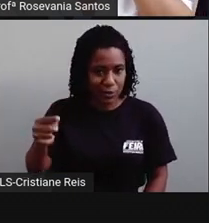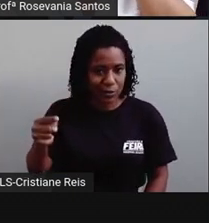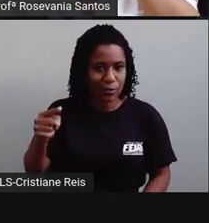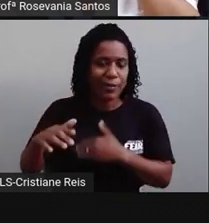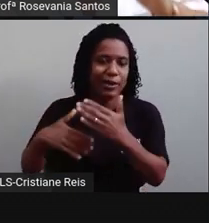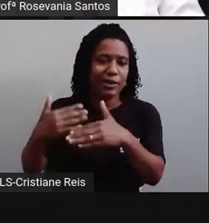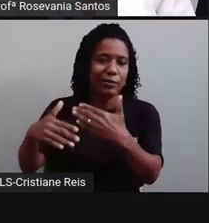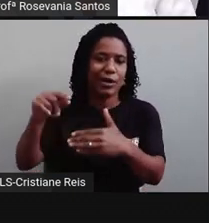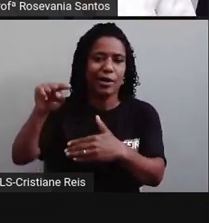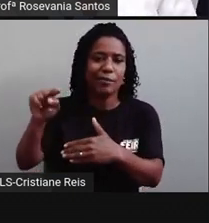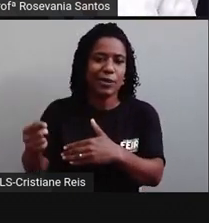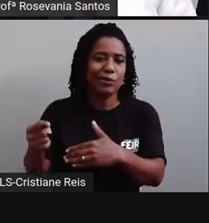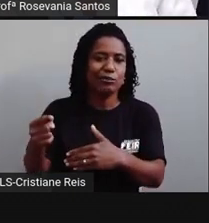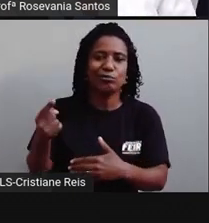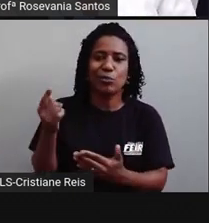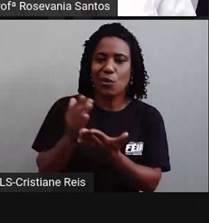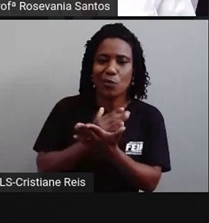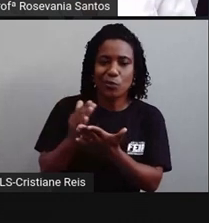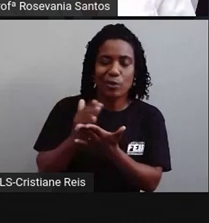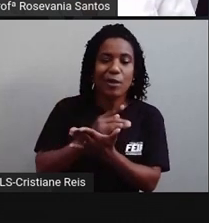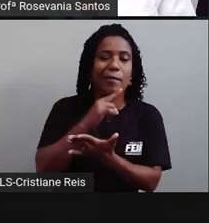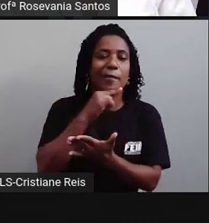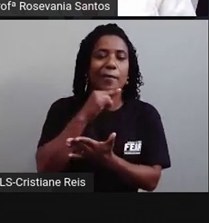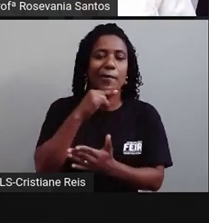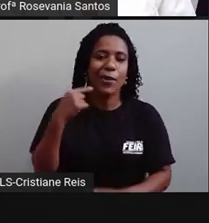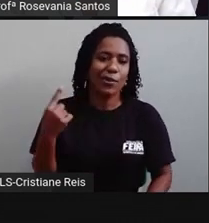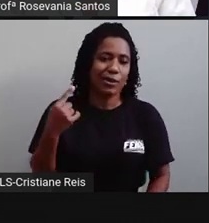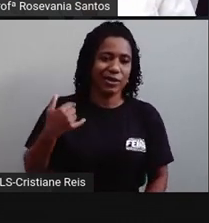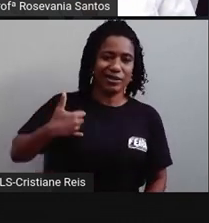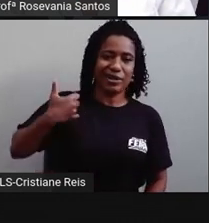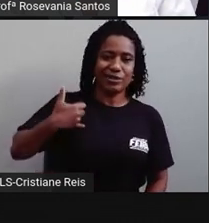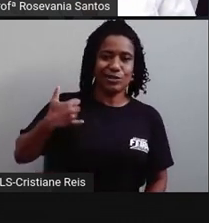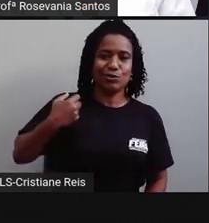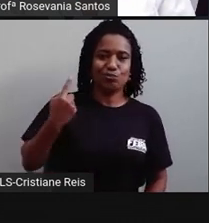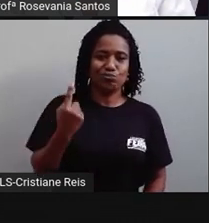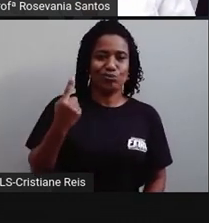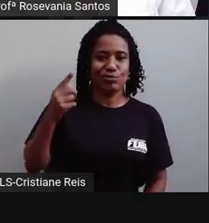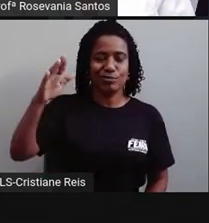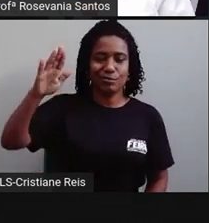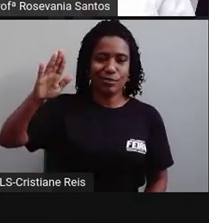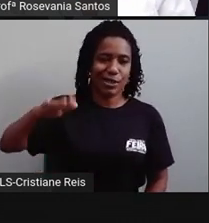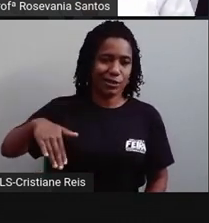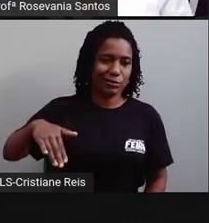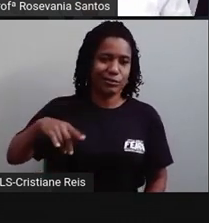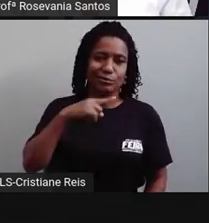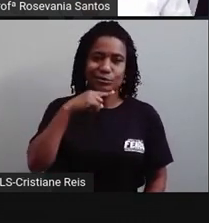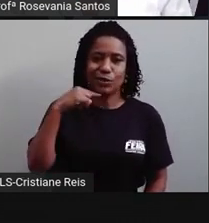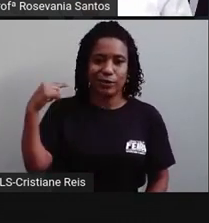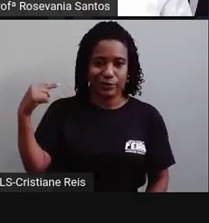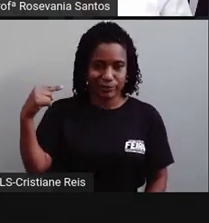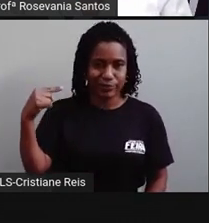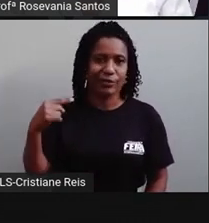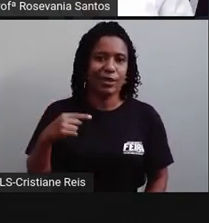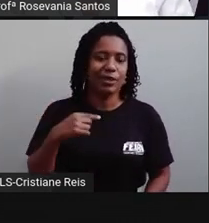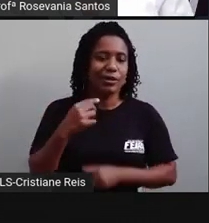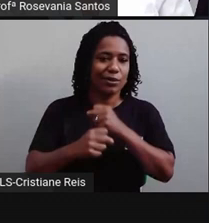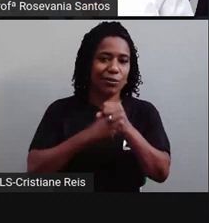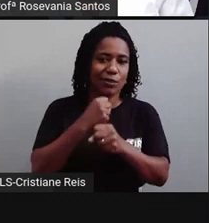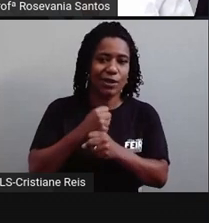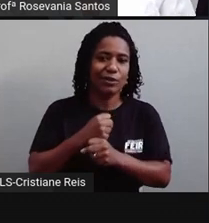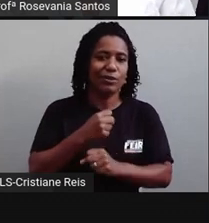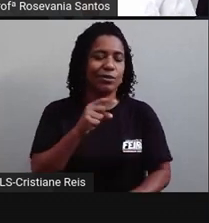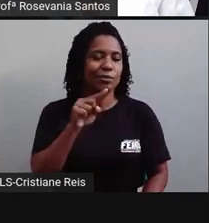completar esse primeiro ano de vida lá, né, então, em 1940, isso era muito, principalmente aquele mal súbito, né,